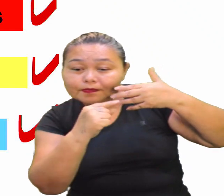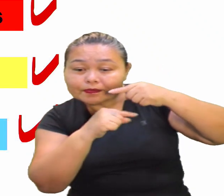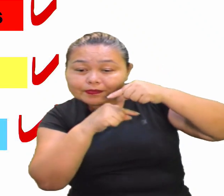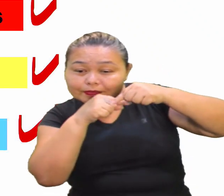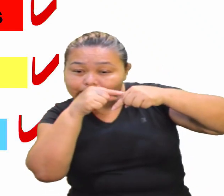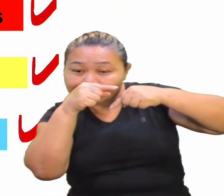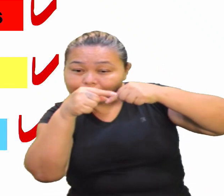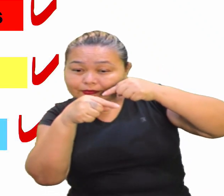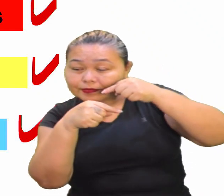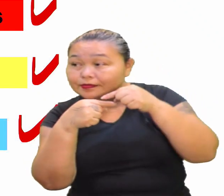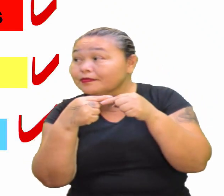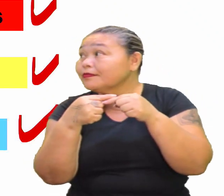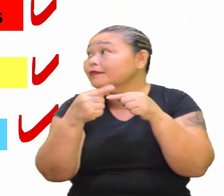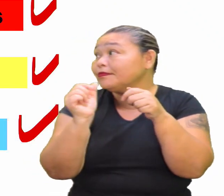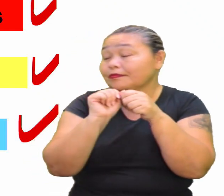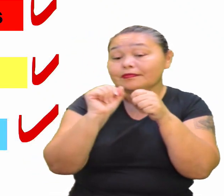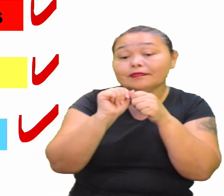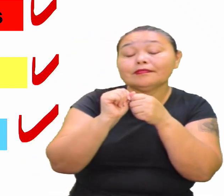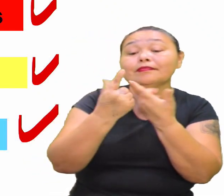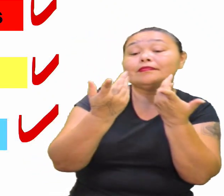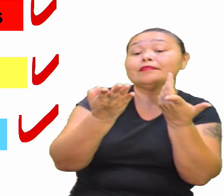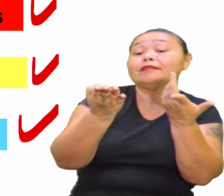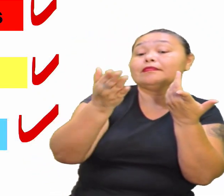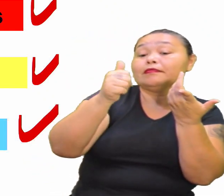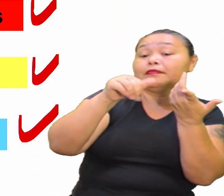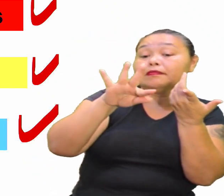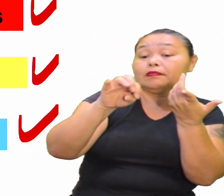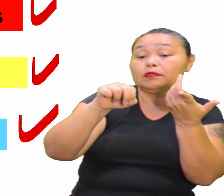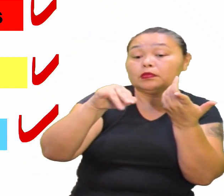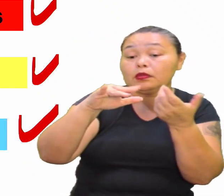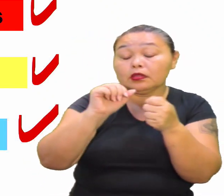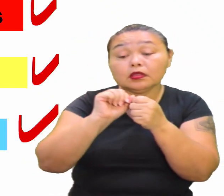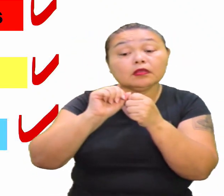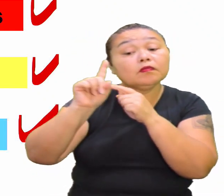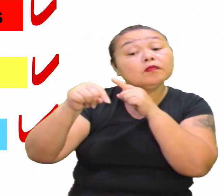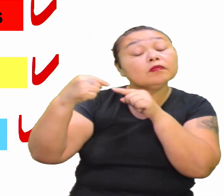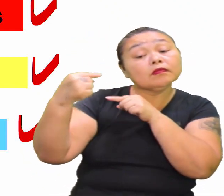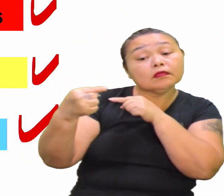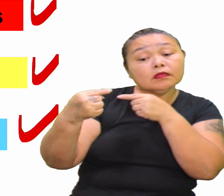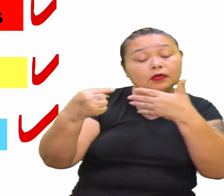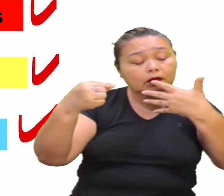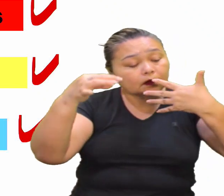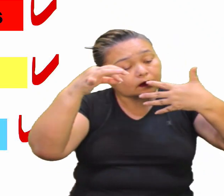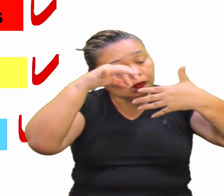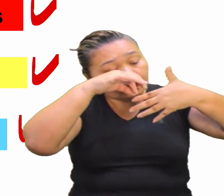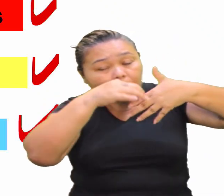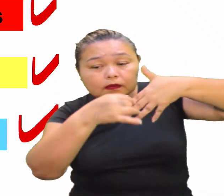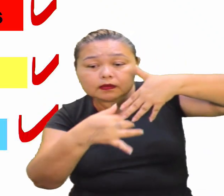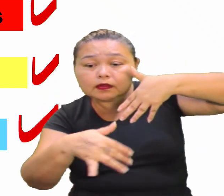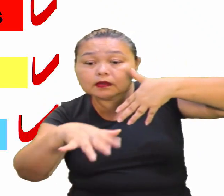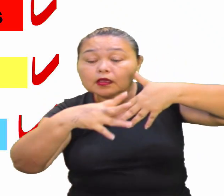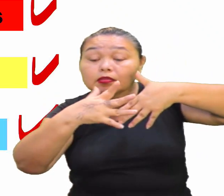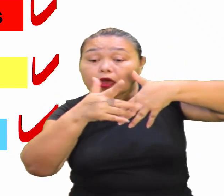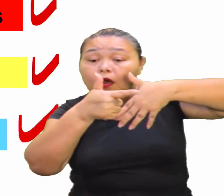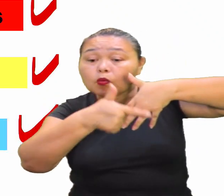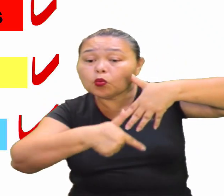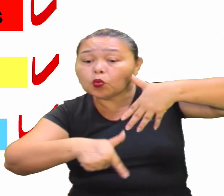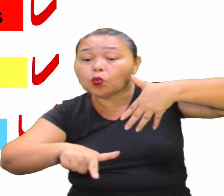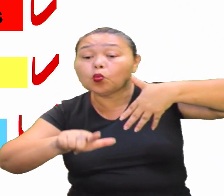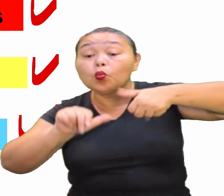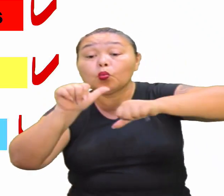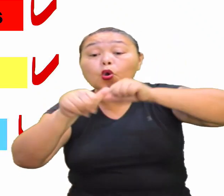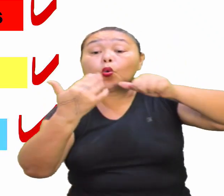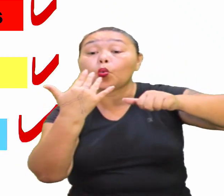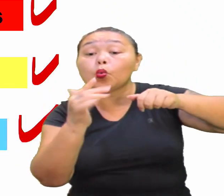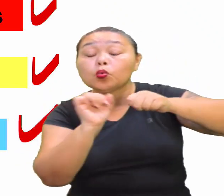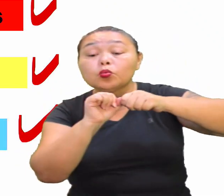espécies bentônicas Né, então gente O fato deles estarem sumindo Mudando de cor,